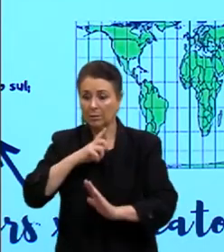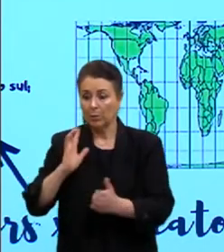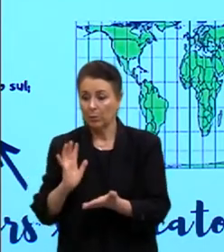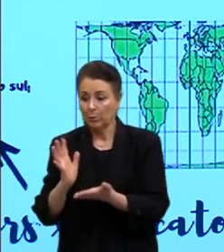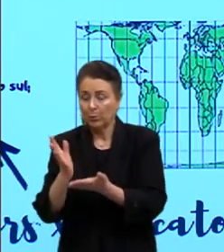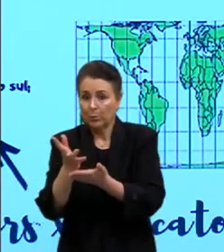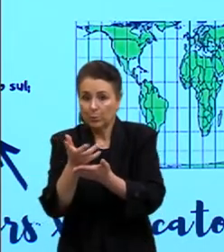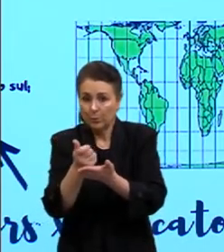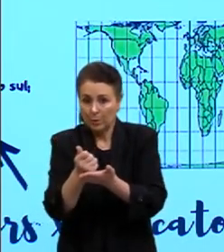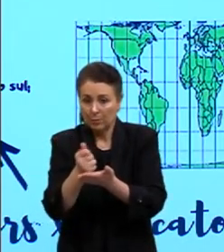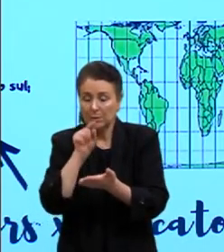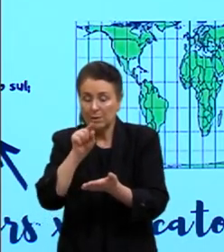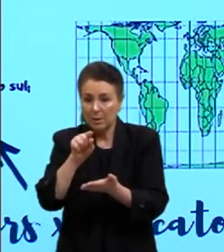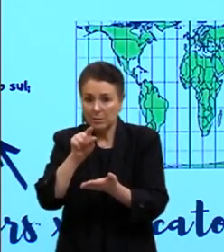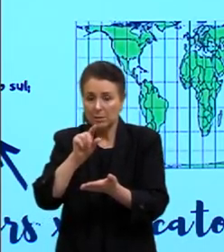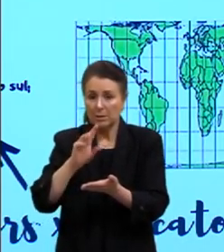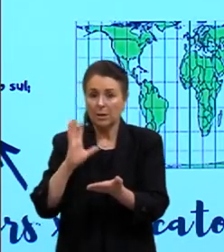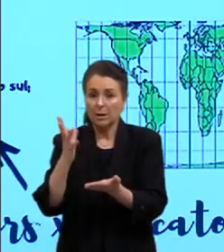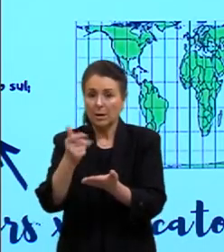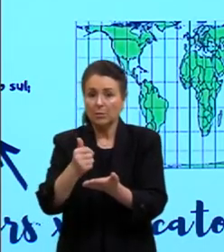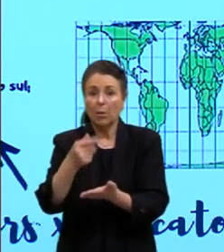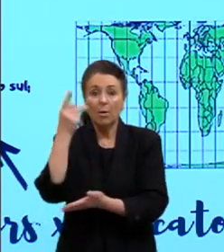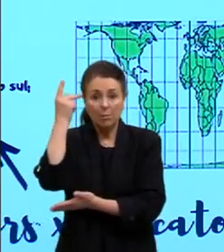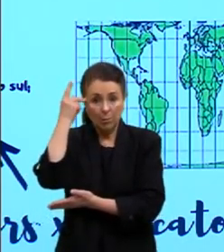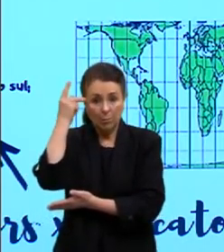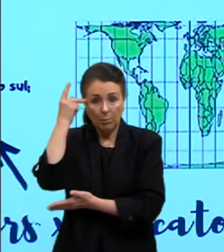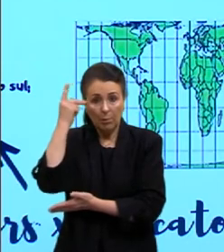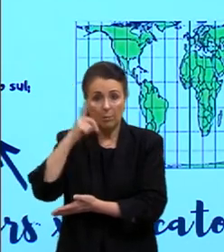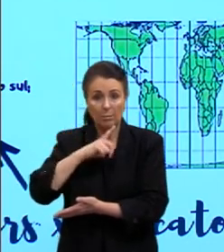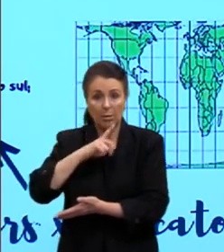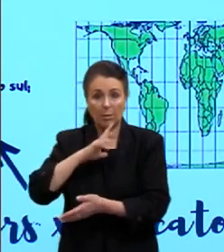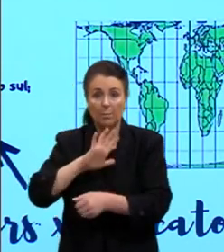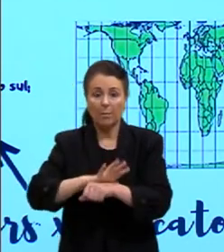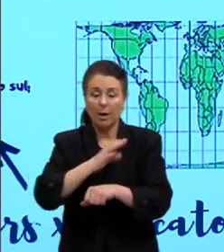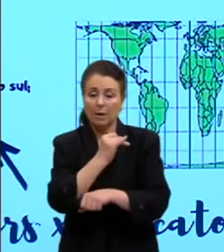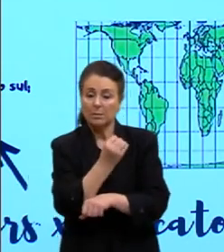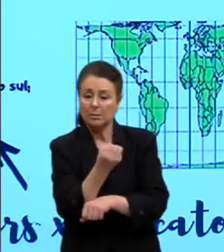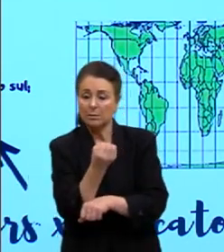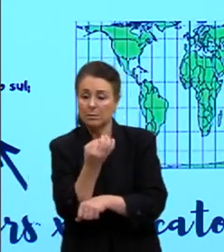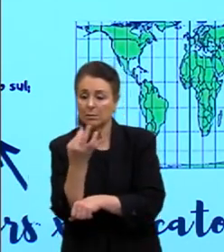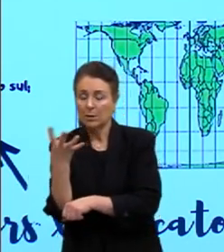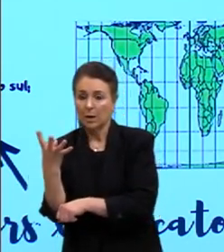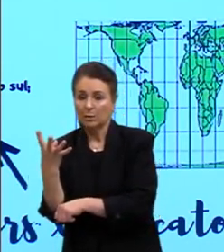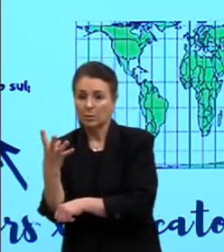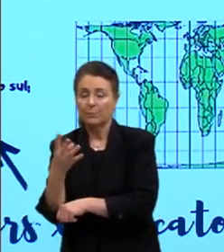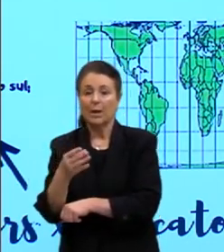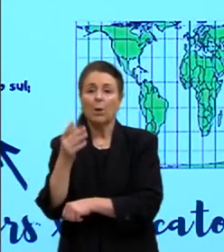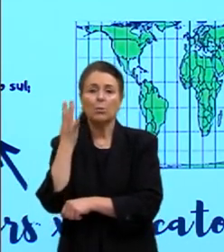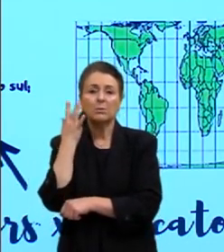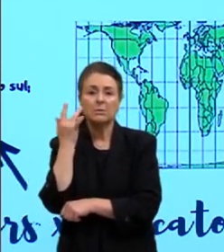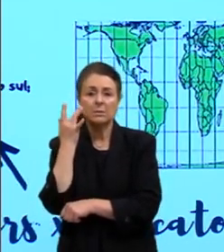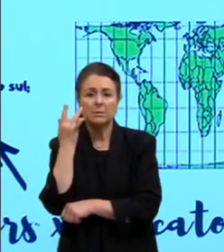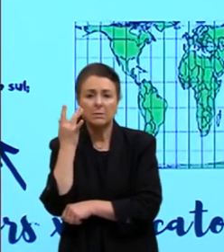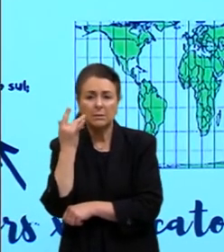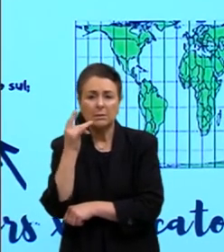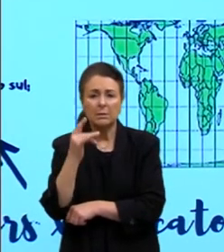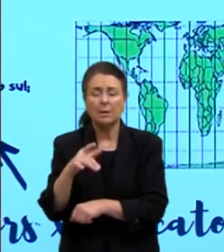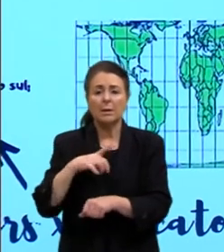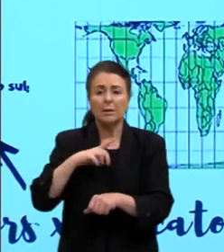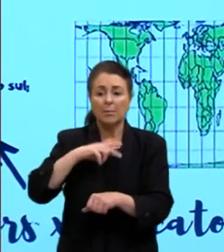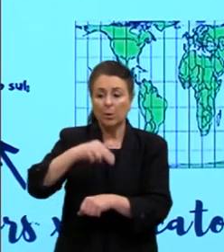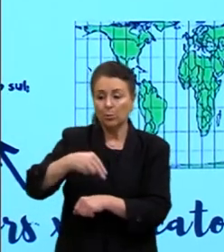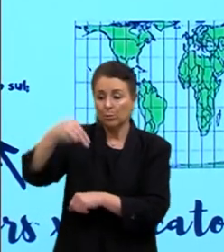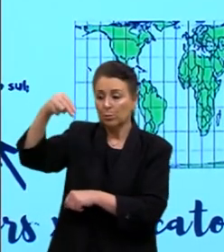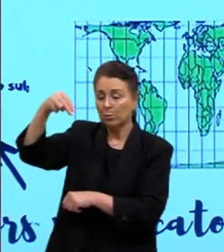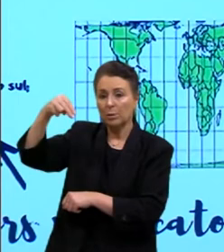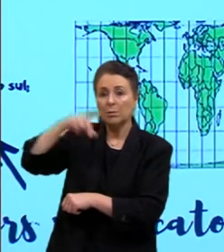né, e esse dado é o seguinte, São Paulo tem maior quantidade. Ceará tem bastante também, né, essa parte aqui do Nordeste tem